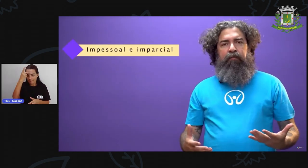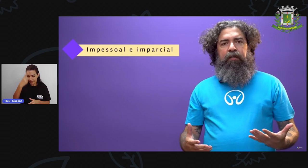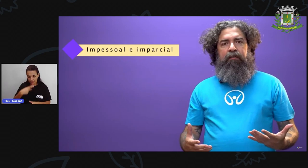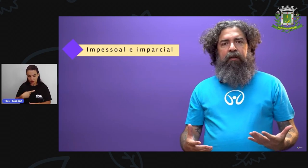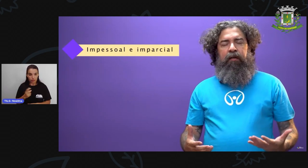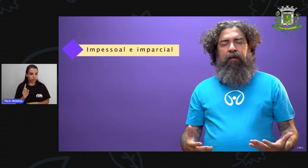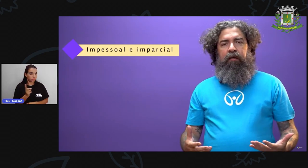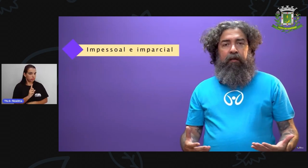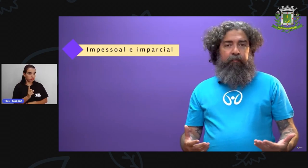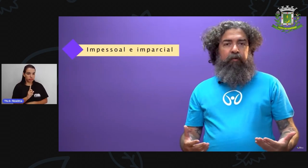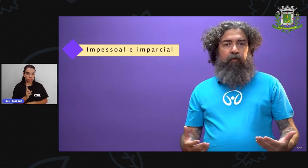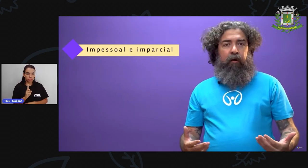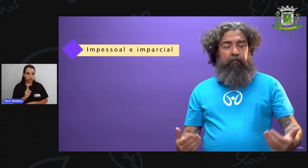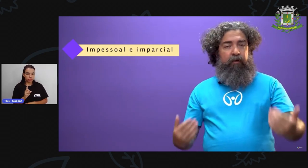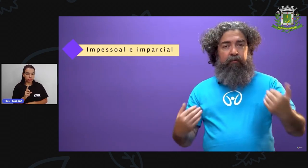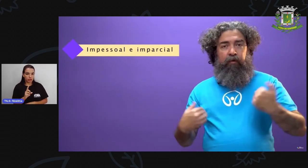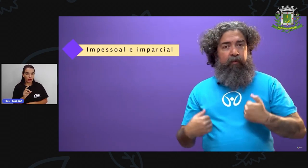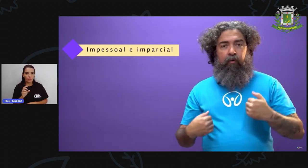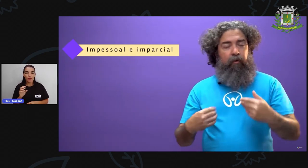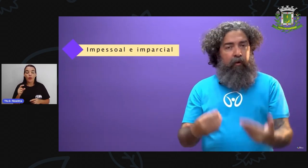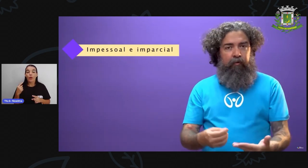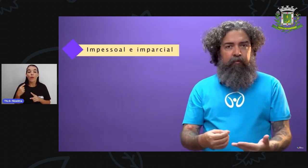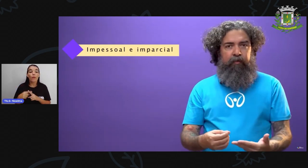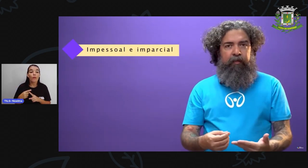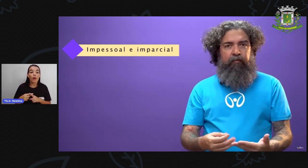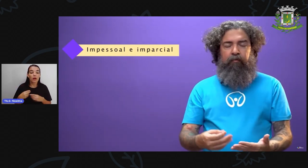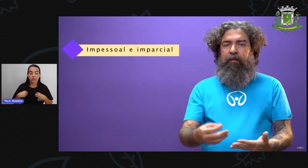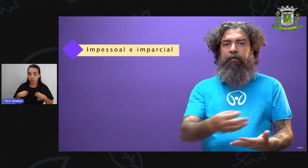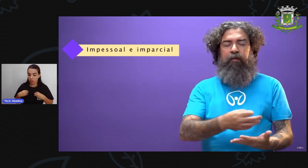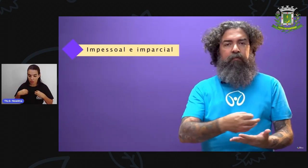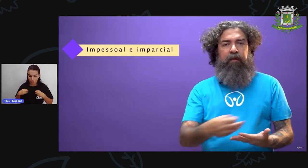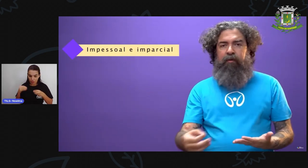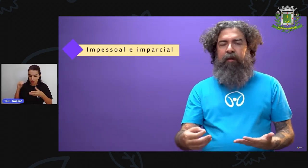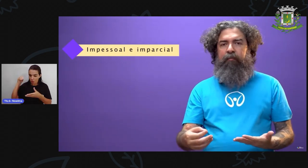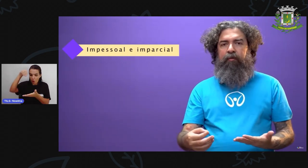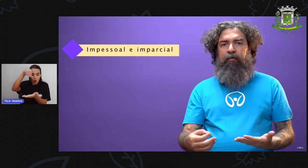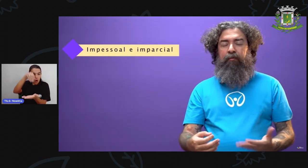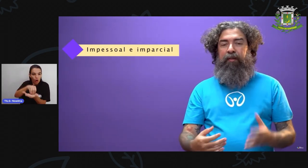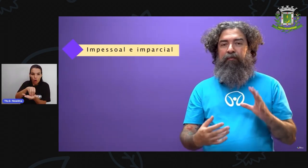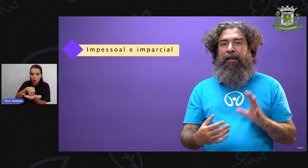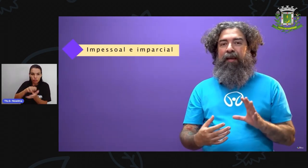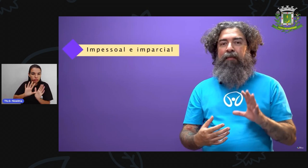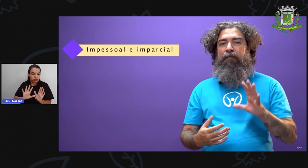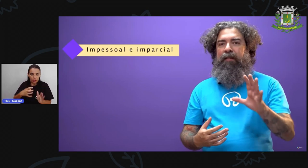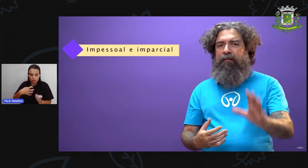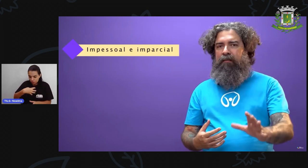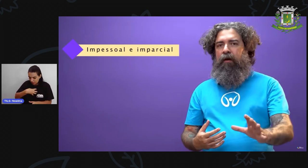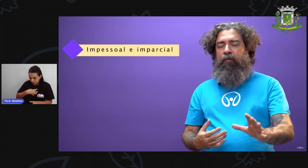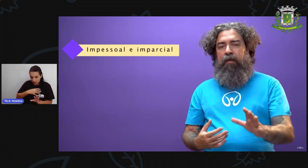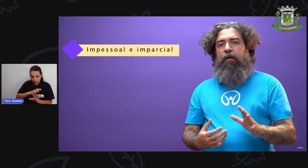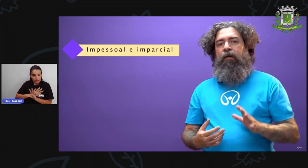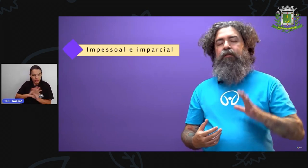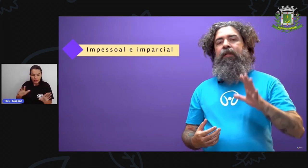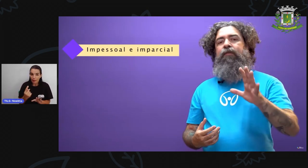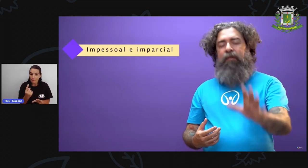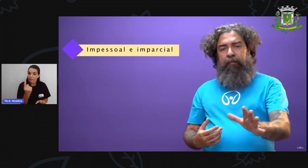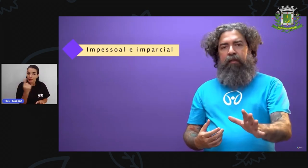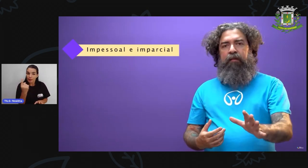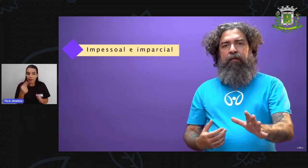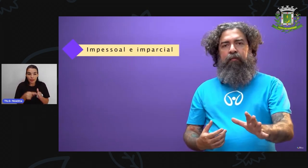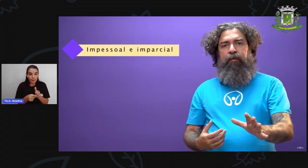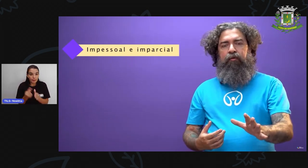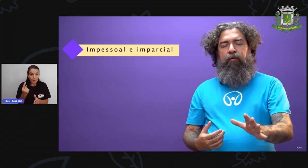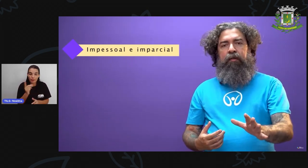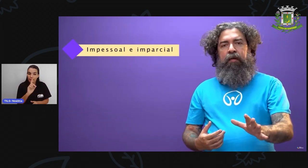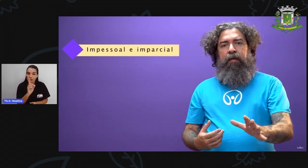Isso significa dizer que, impessoal, eu não me coloco no texto, ou seja, não tem primeira pessoa, o texto é referencial. Eu escrevo